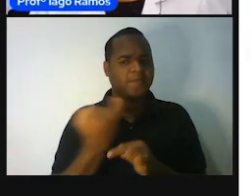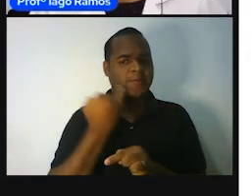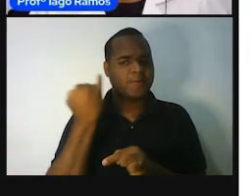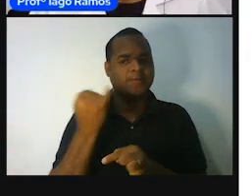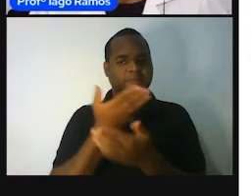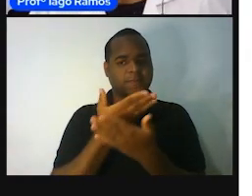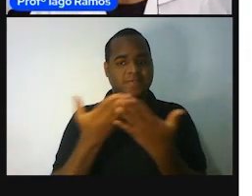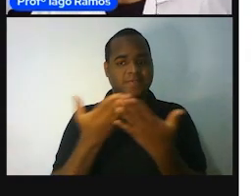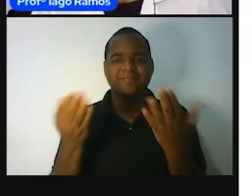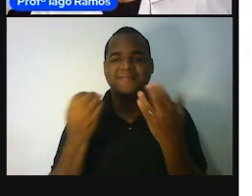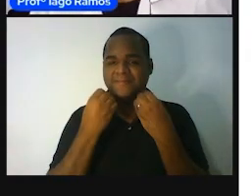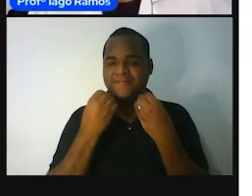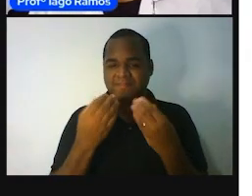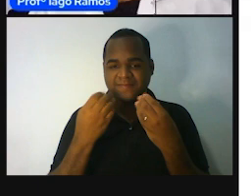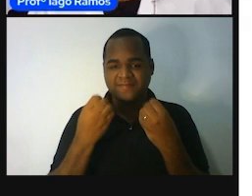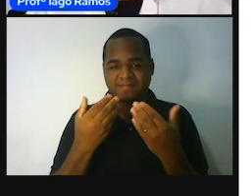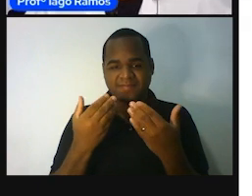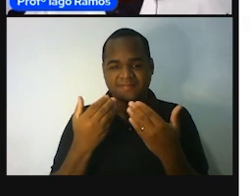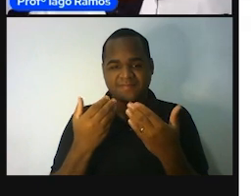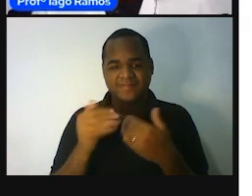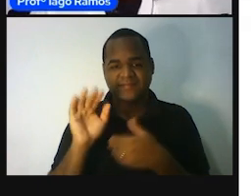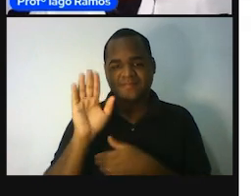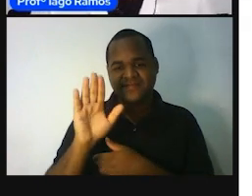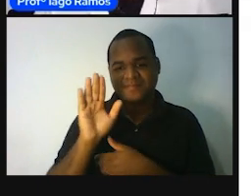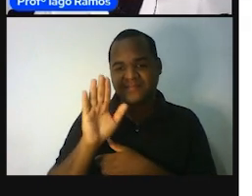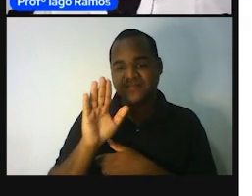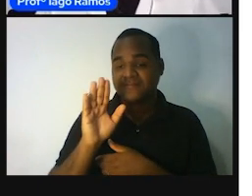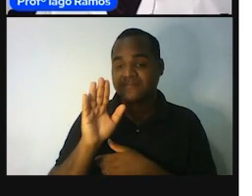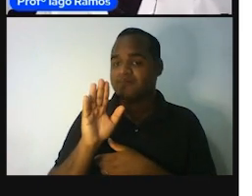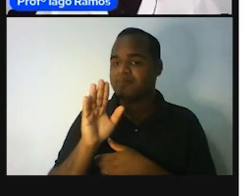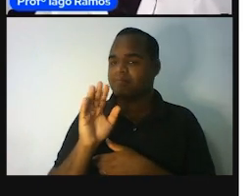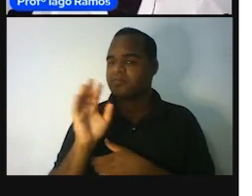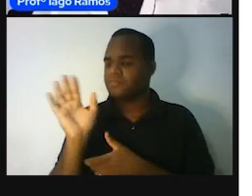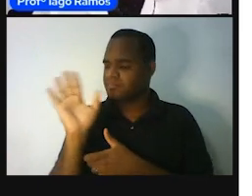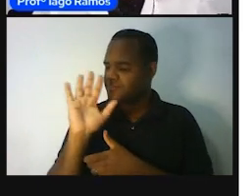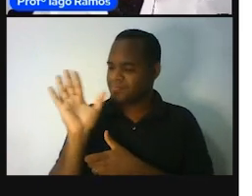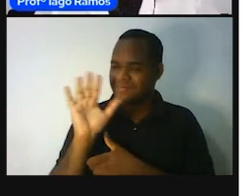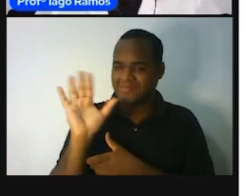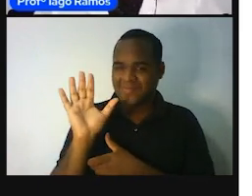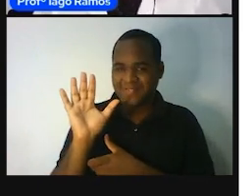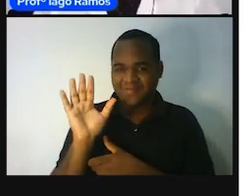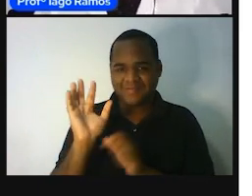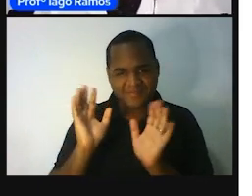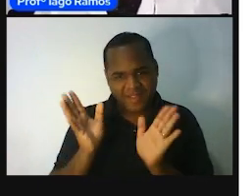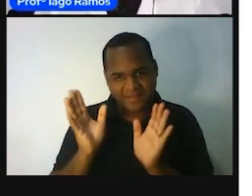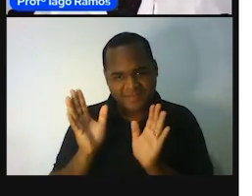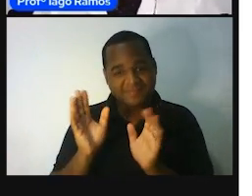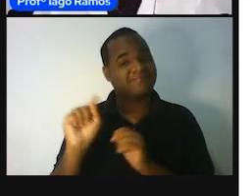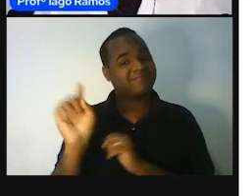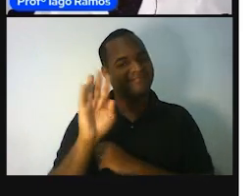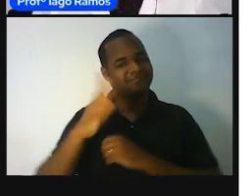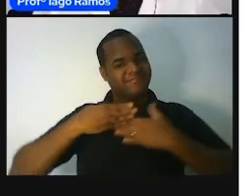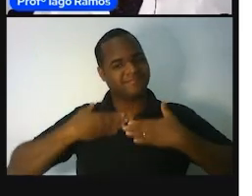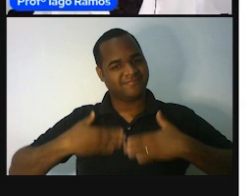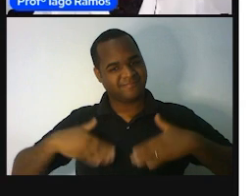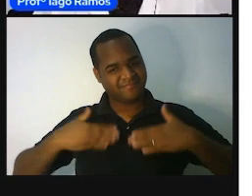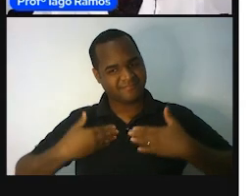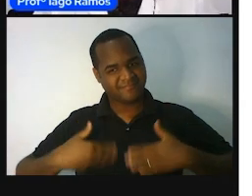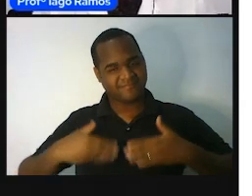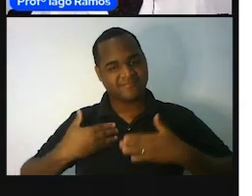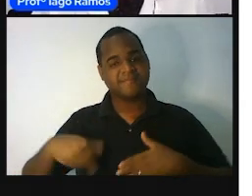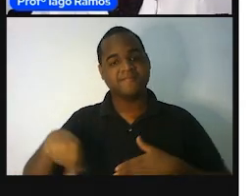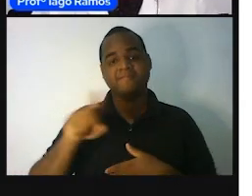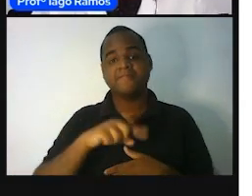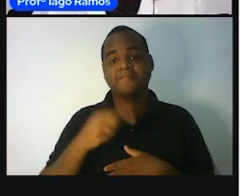para mim foi, tá bom? Mas, já está se inscritindo para processo de cálculo, né? Porque a gente precisa